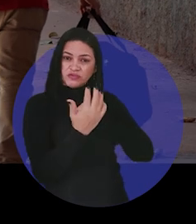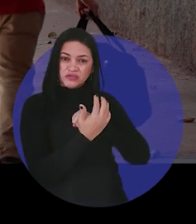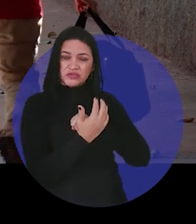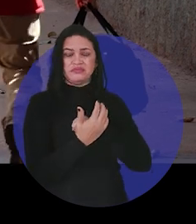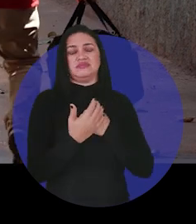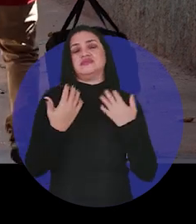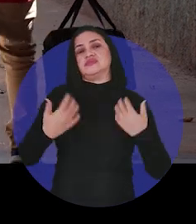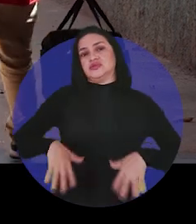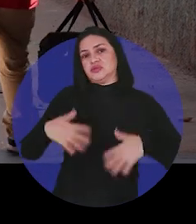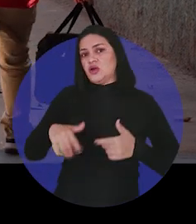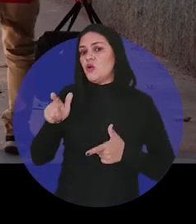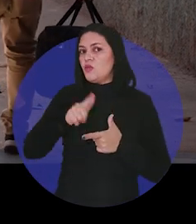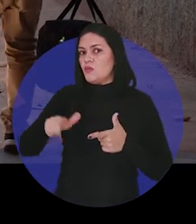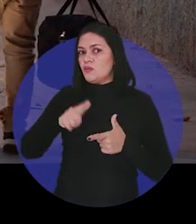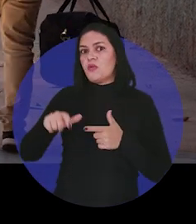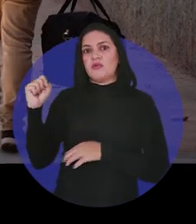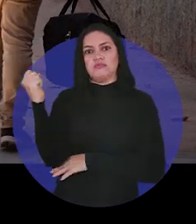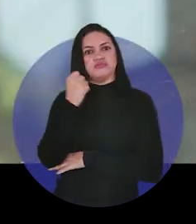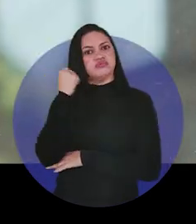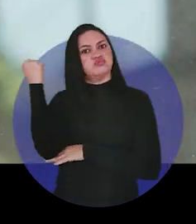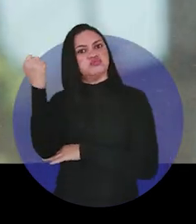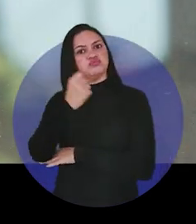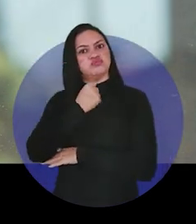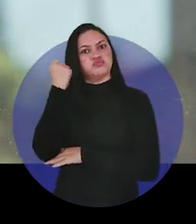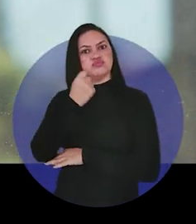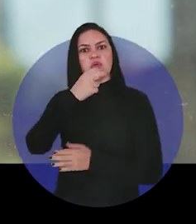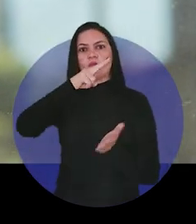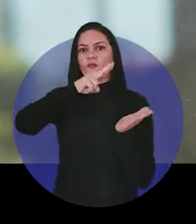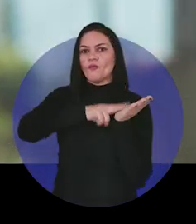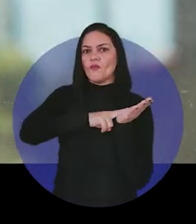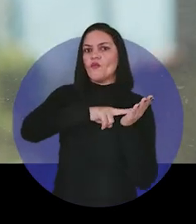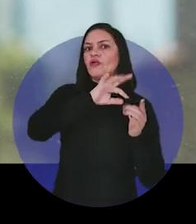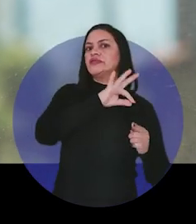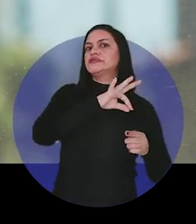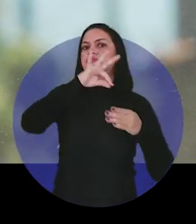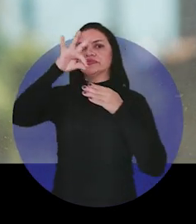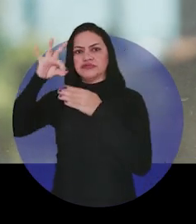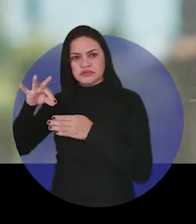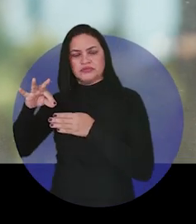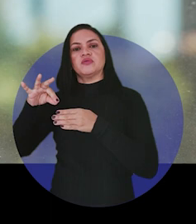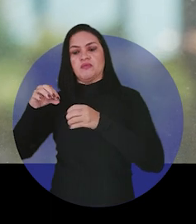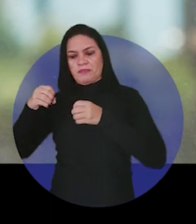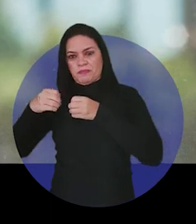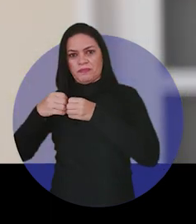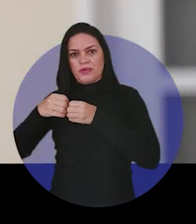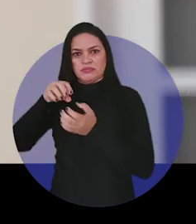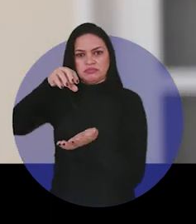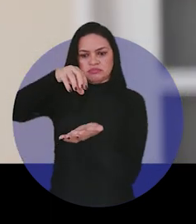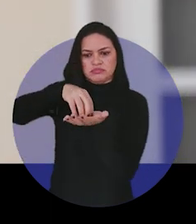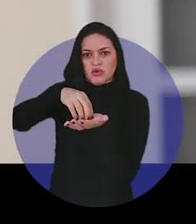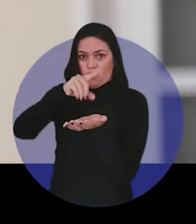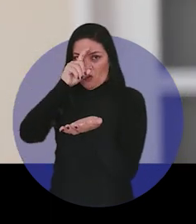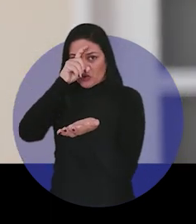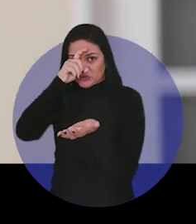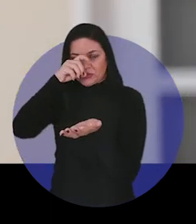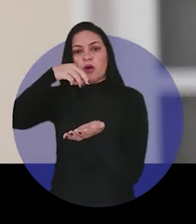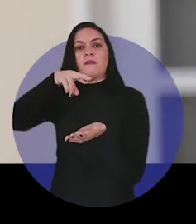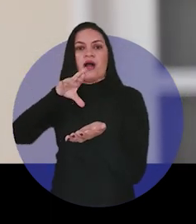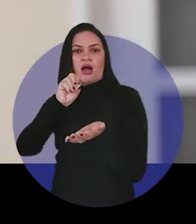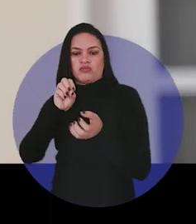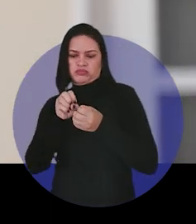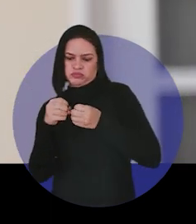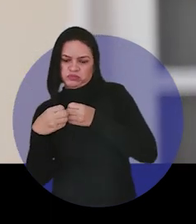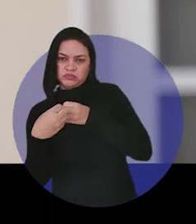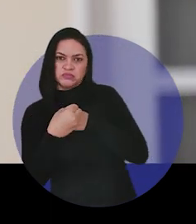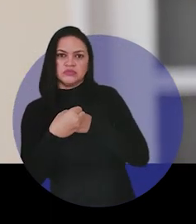O problema agravou-se de uma forma que eu fui transferido para o Hospital Macro Regional. Sem sombra de dúvida, foi um